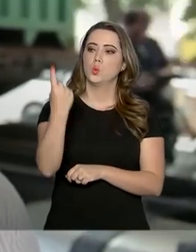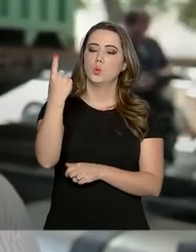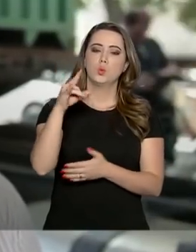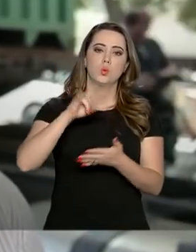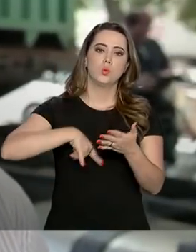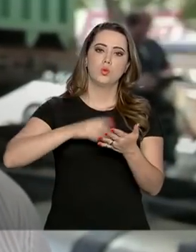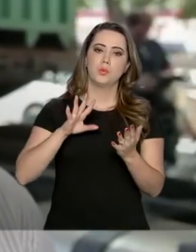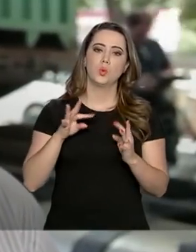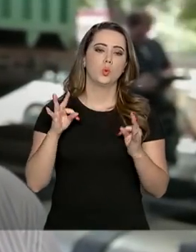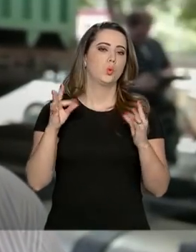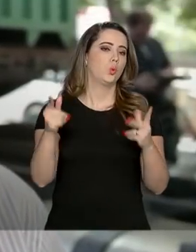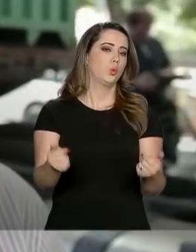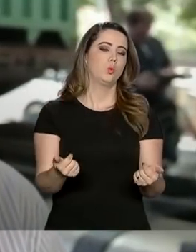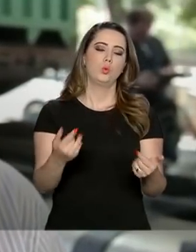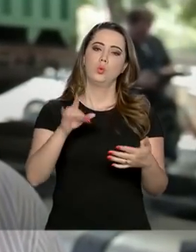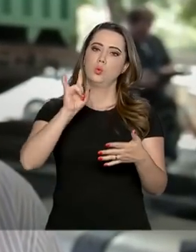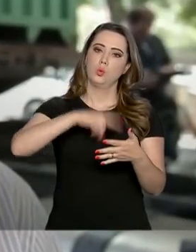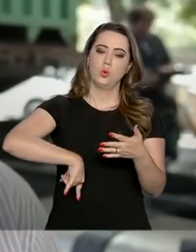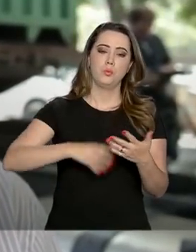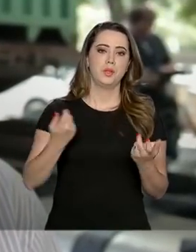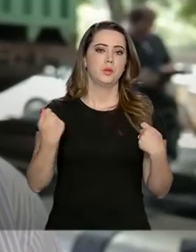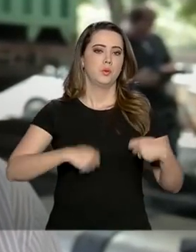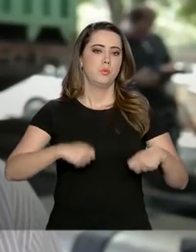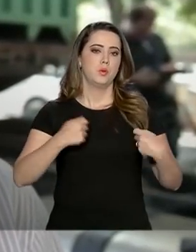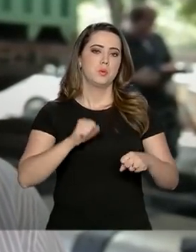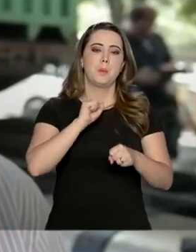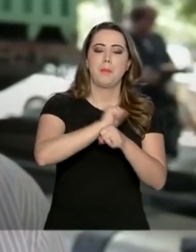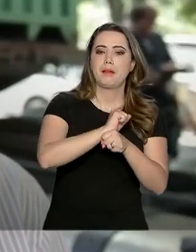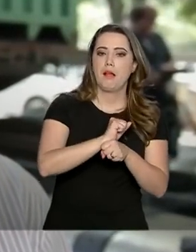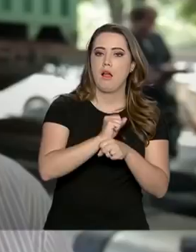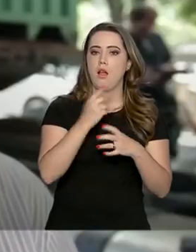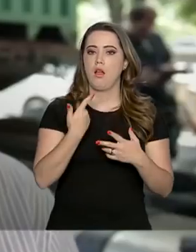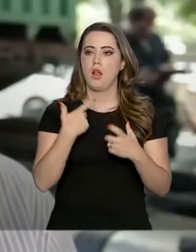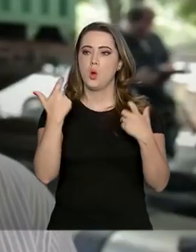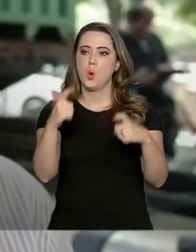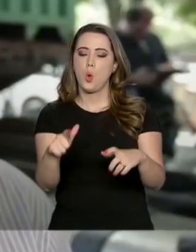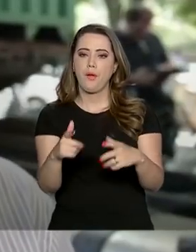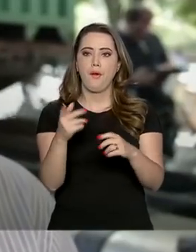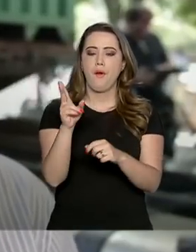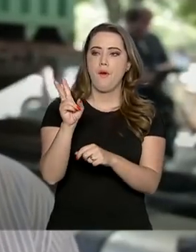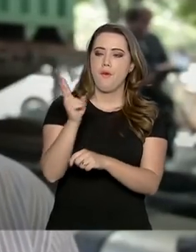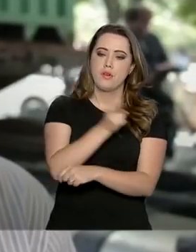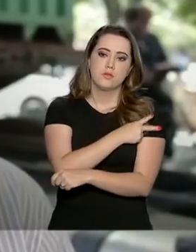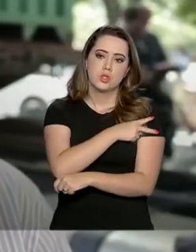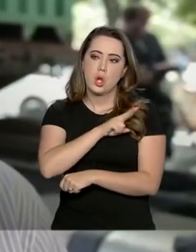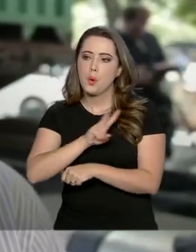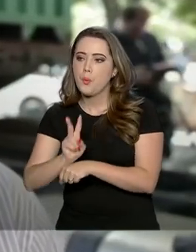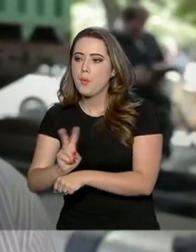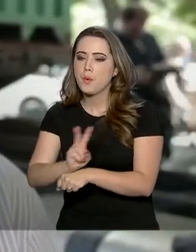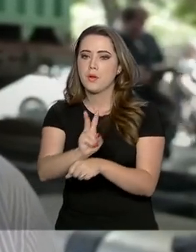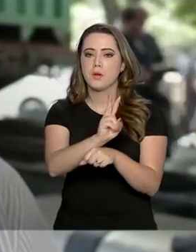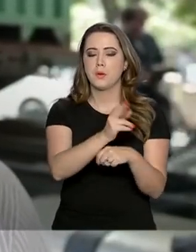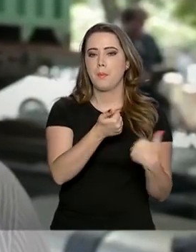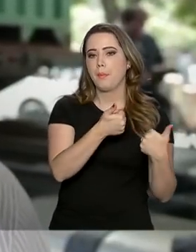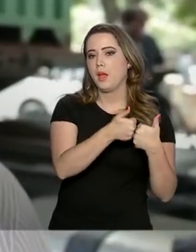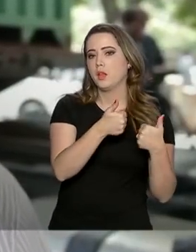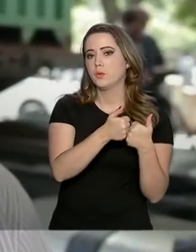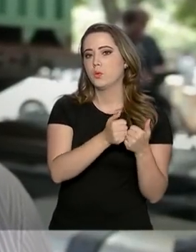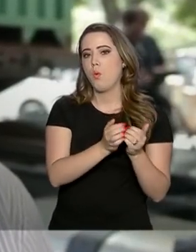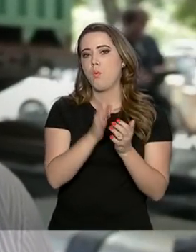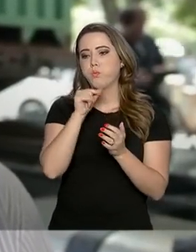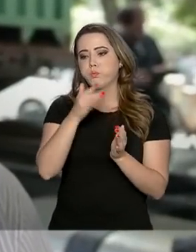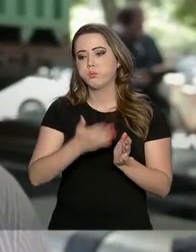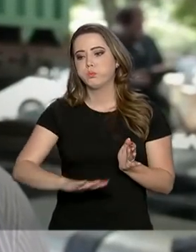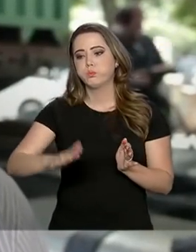agora, eletrônica. O caminhoneiro não vai mais precisar parar em postos fiscais, parar na entrada de porto. Vai haver a